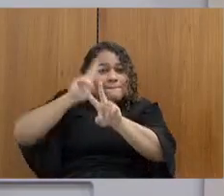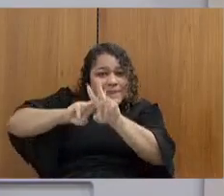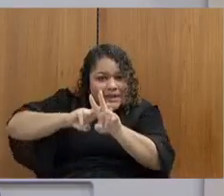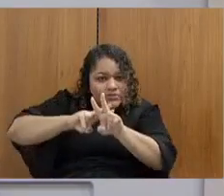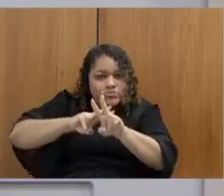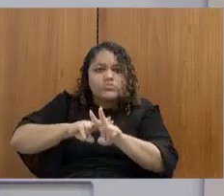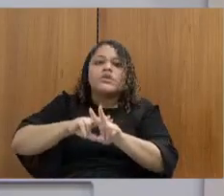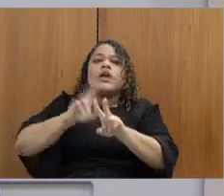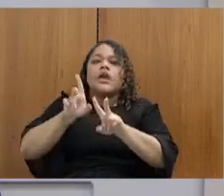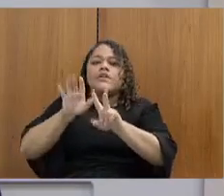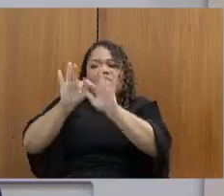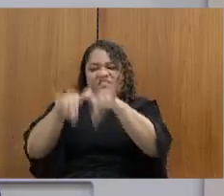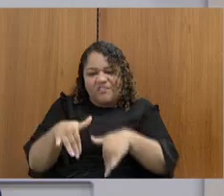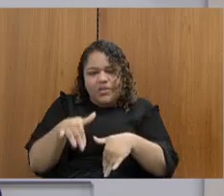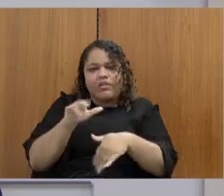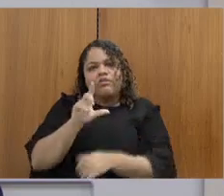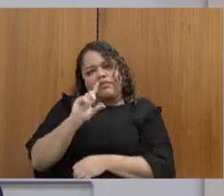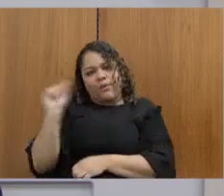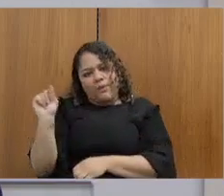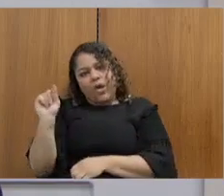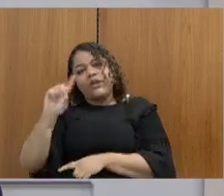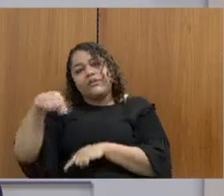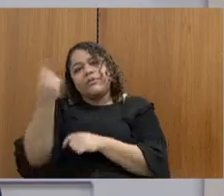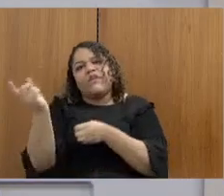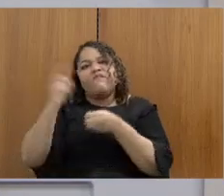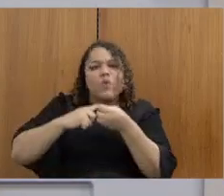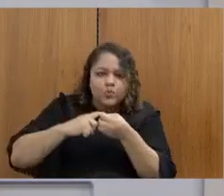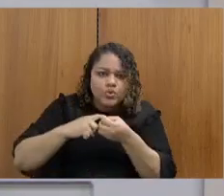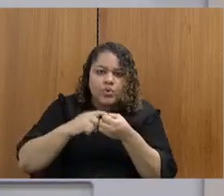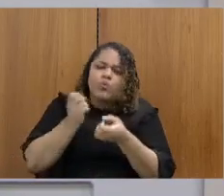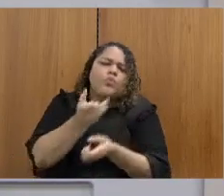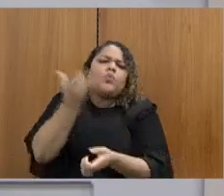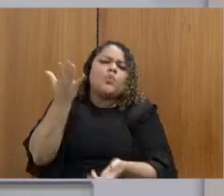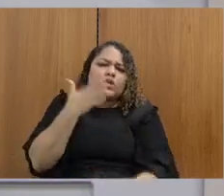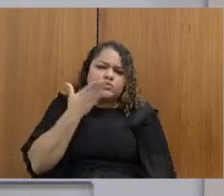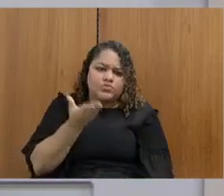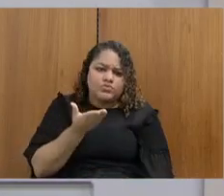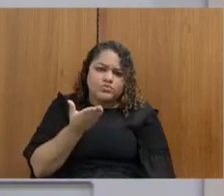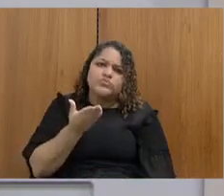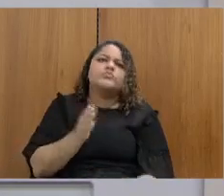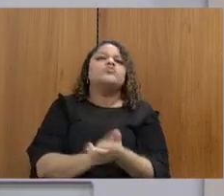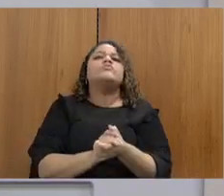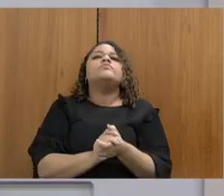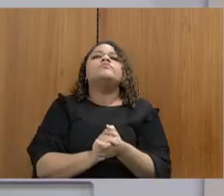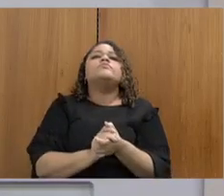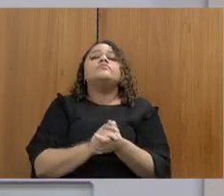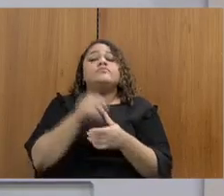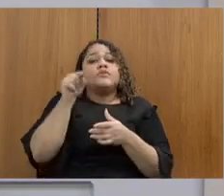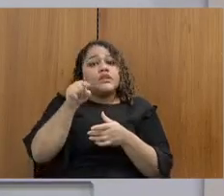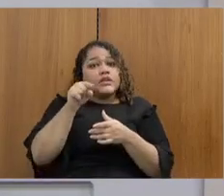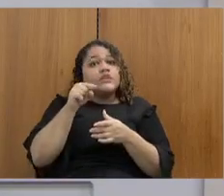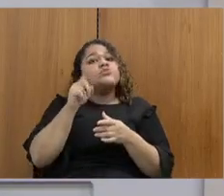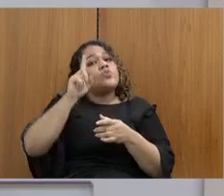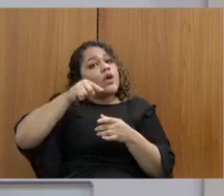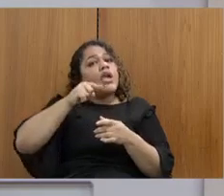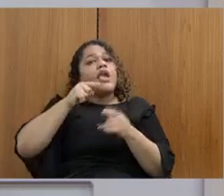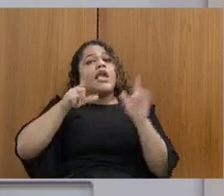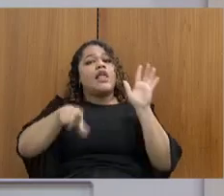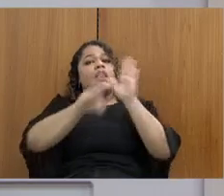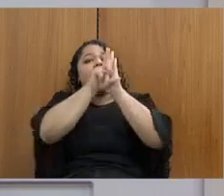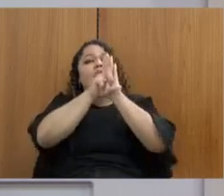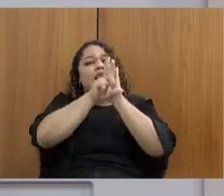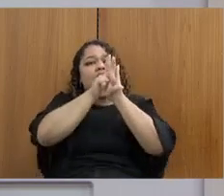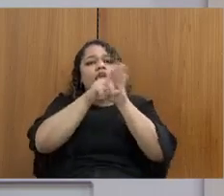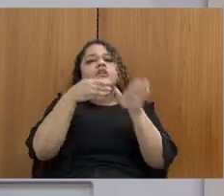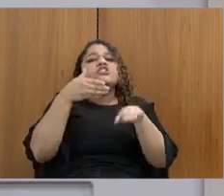Onde a gente consegue ter essas informações de maneira simples e fácil, cumprindo, inclusive, a lei de acesso à informação, a lei de transparência,